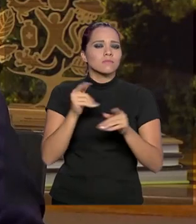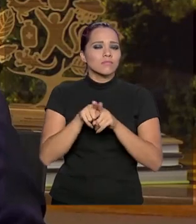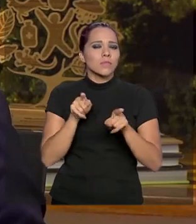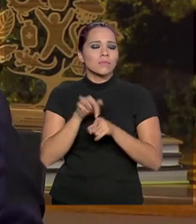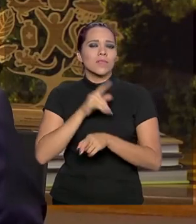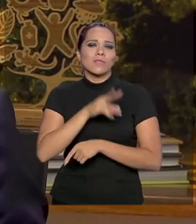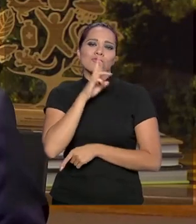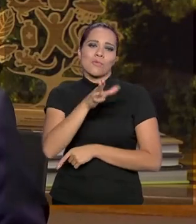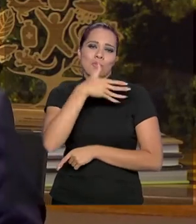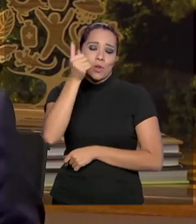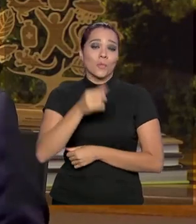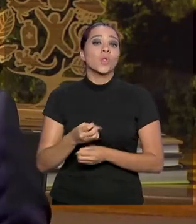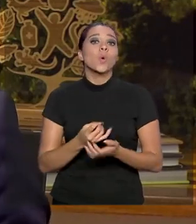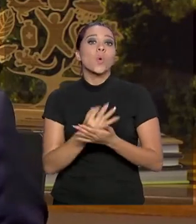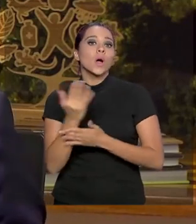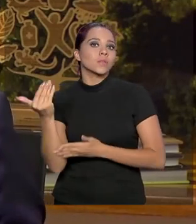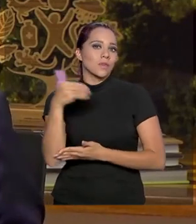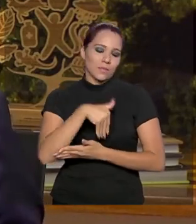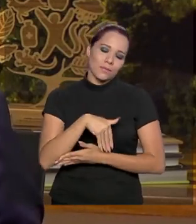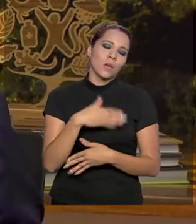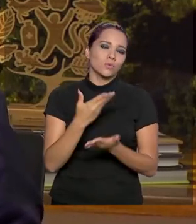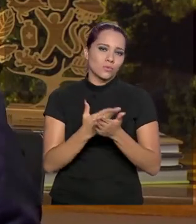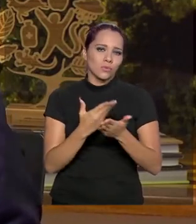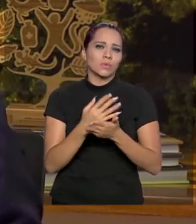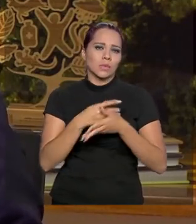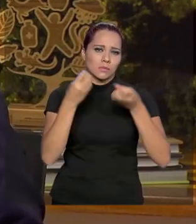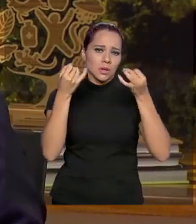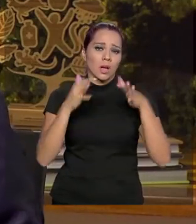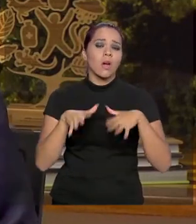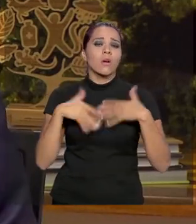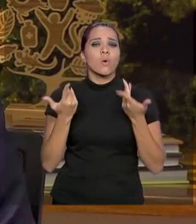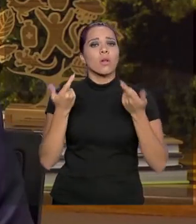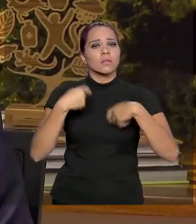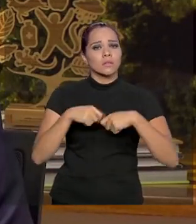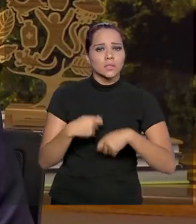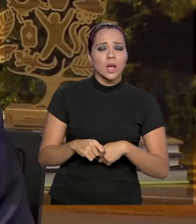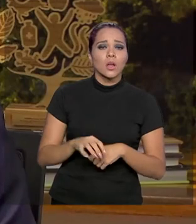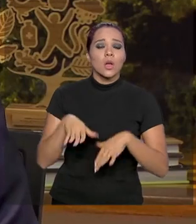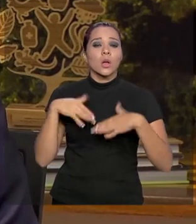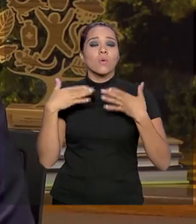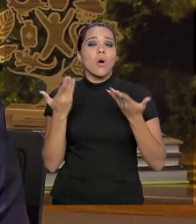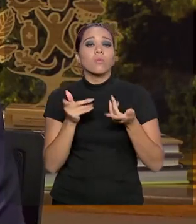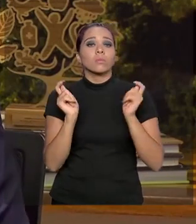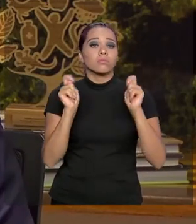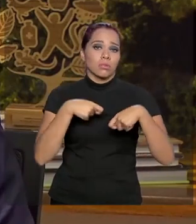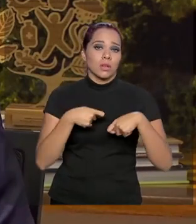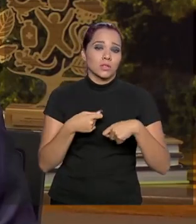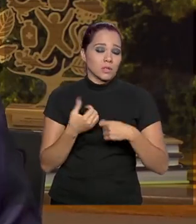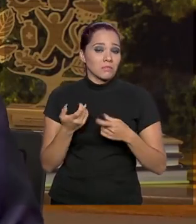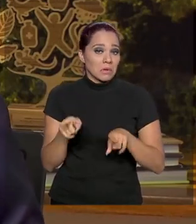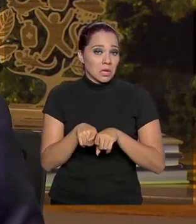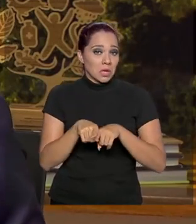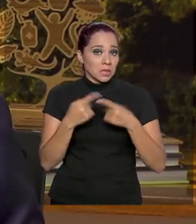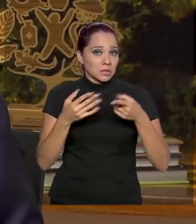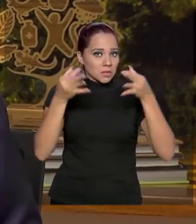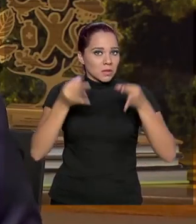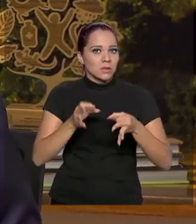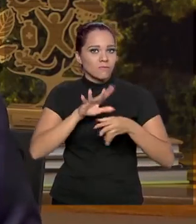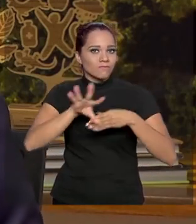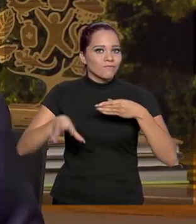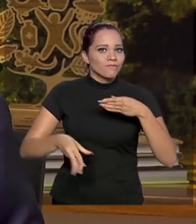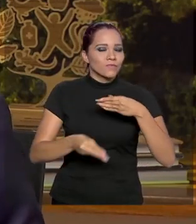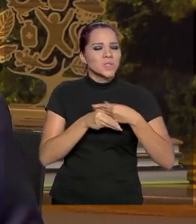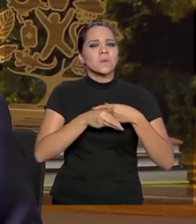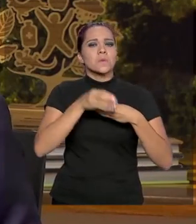efetivo. Quantos virão? É o estudo que vai determinar qual é que é a necessidade, qual é que é a possibilidade, mas certamente será uma agregação